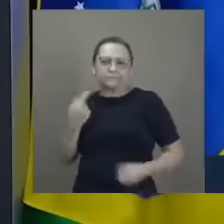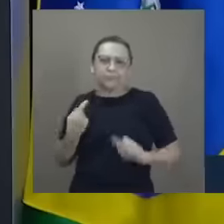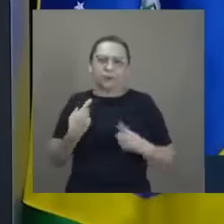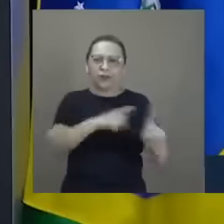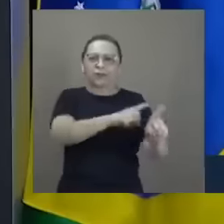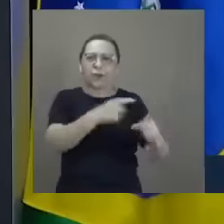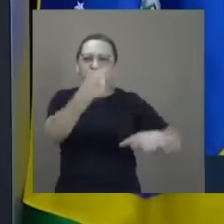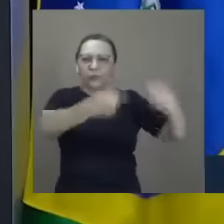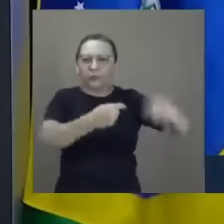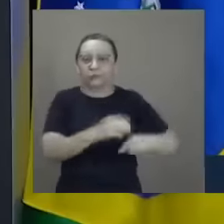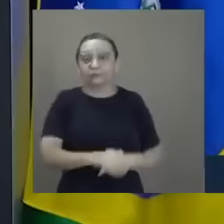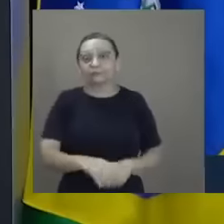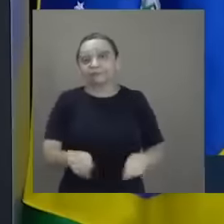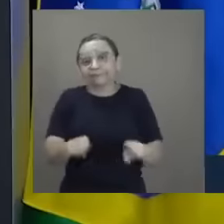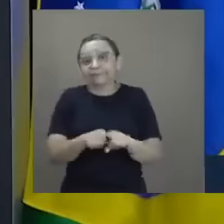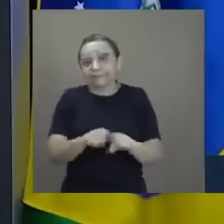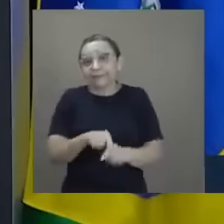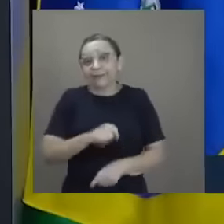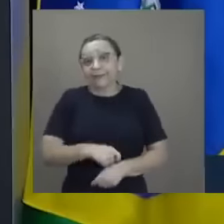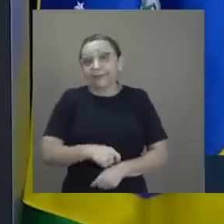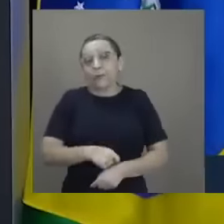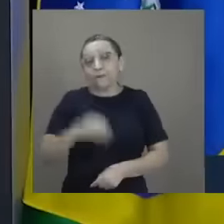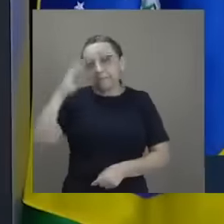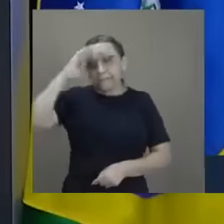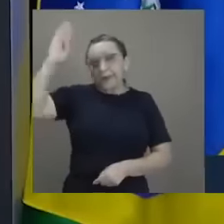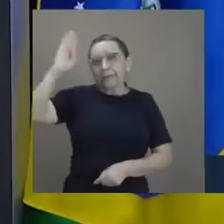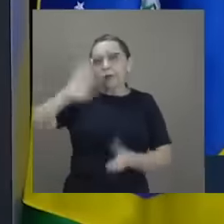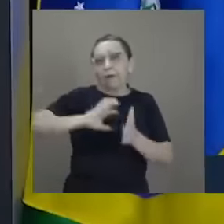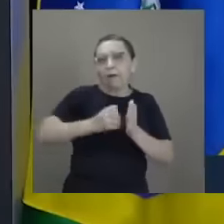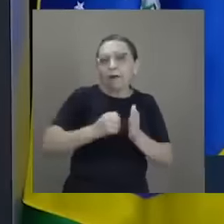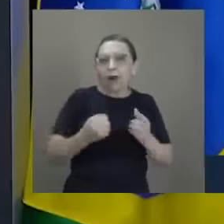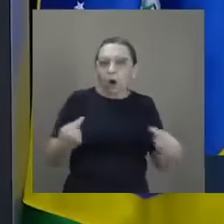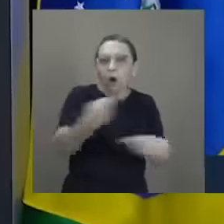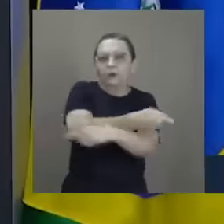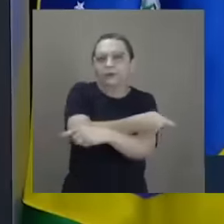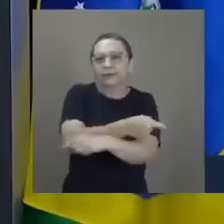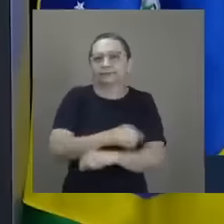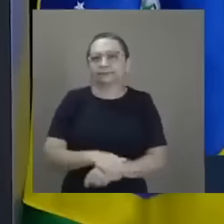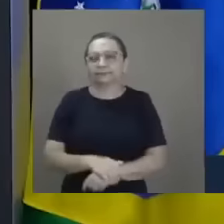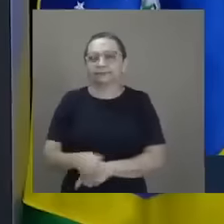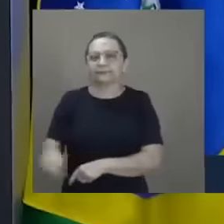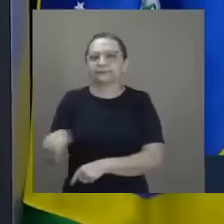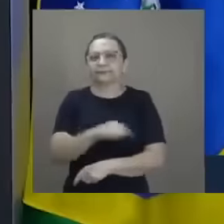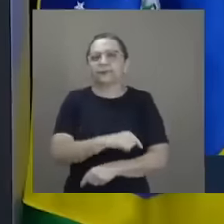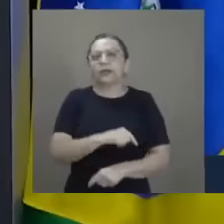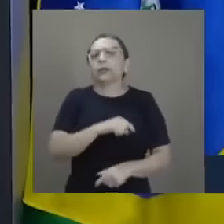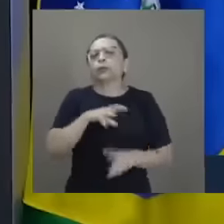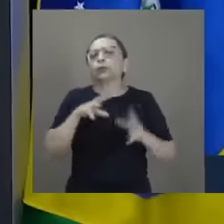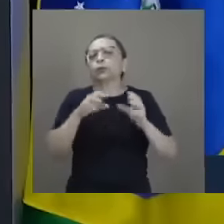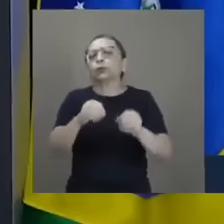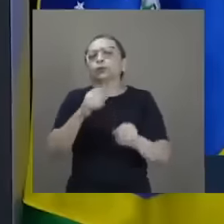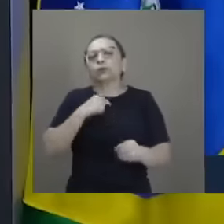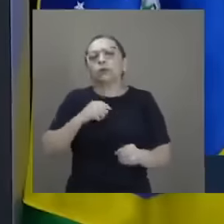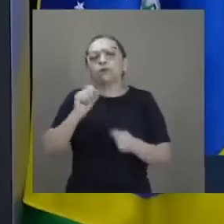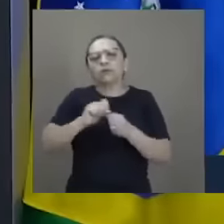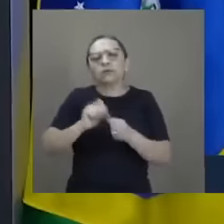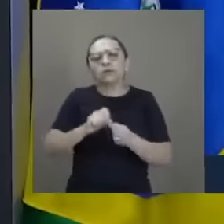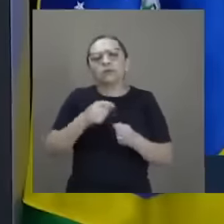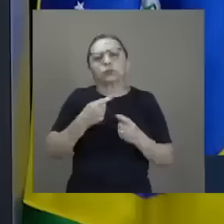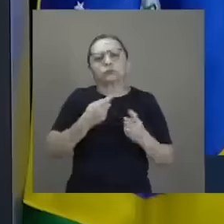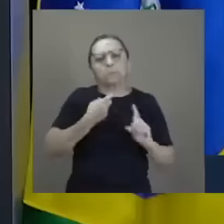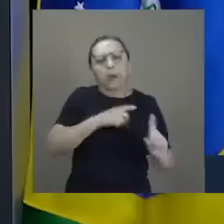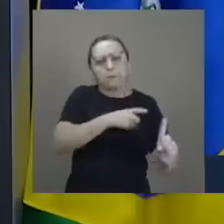inclusive o principal partido de oposição. As medidas persecutórias variam